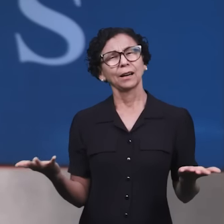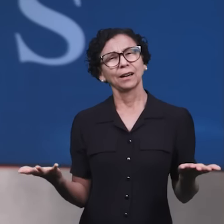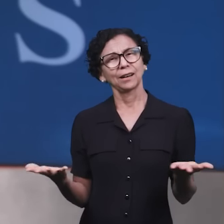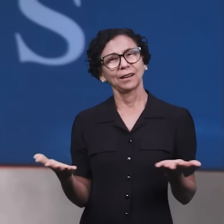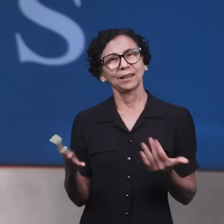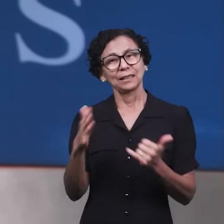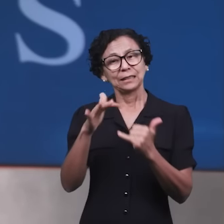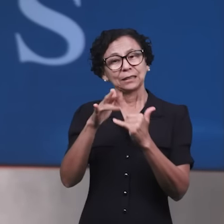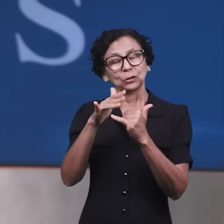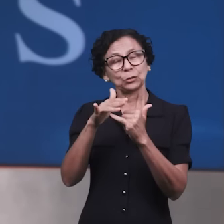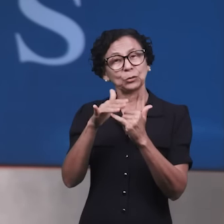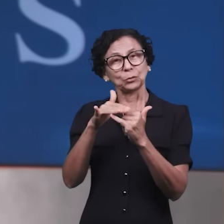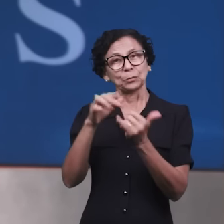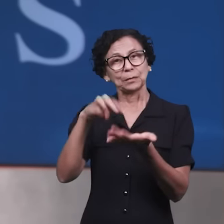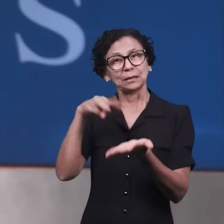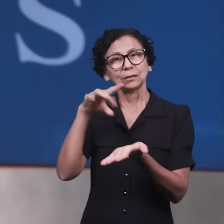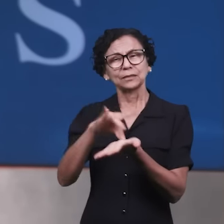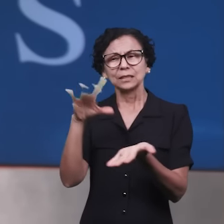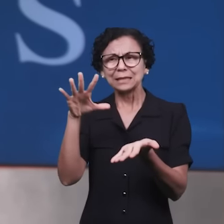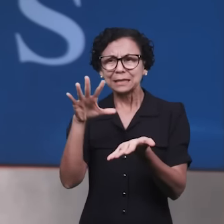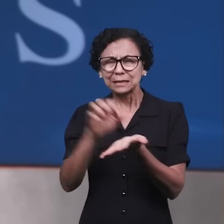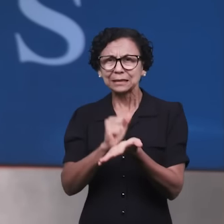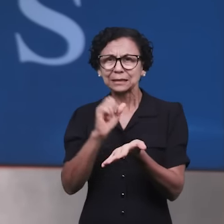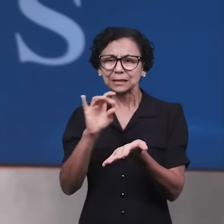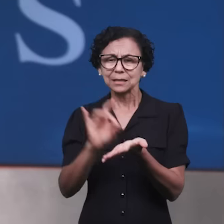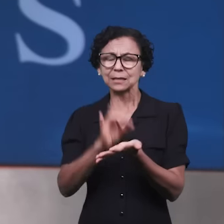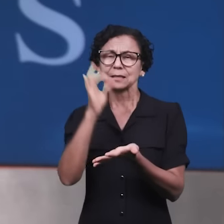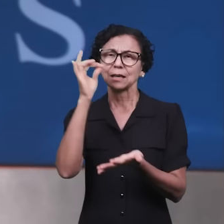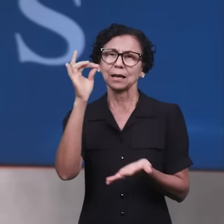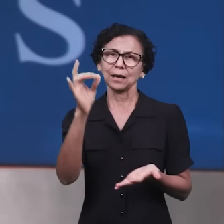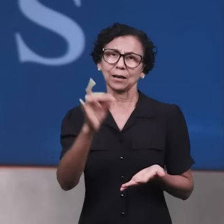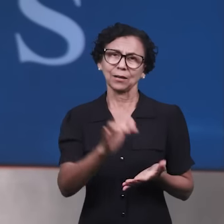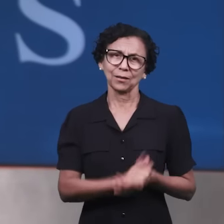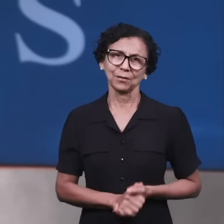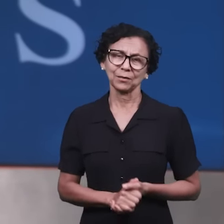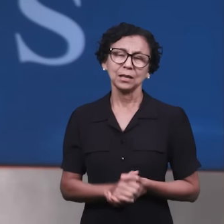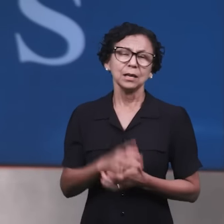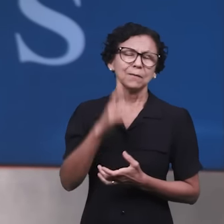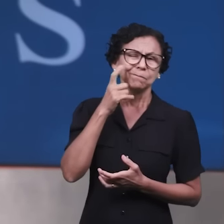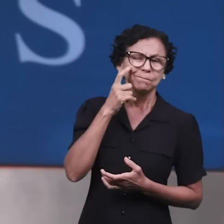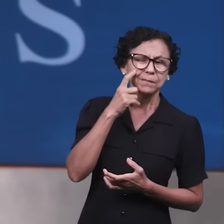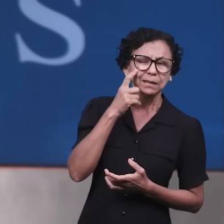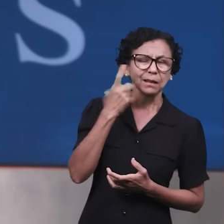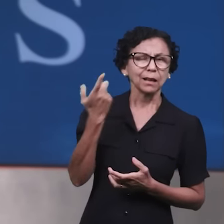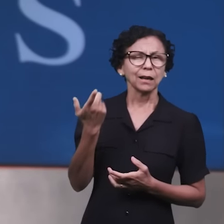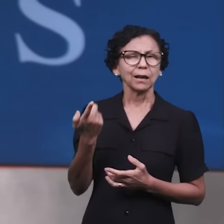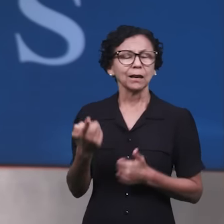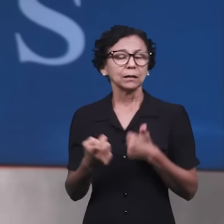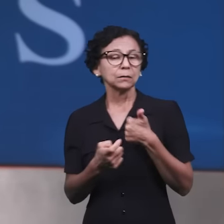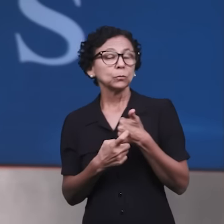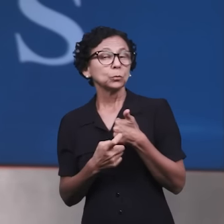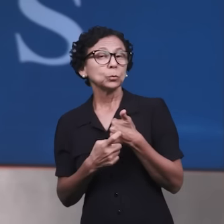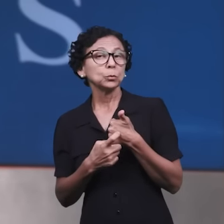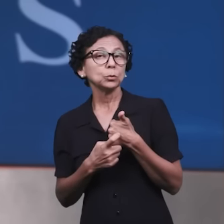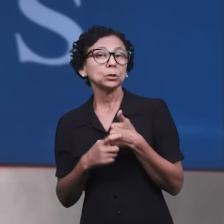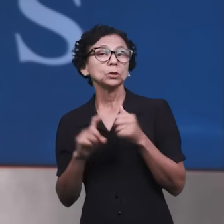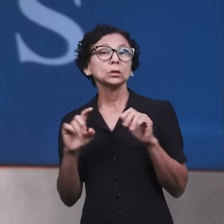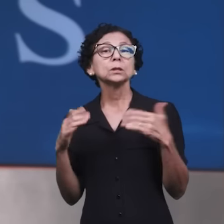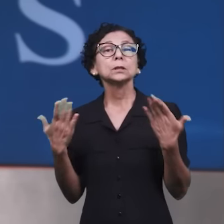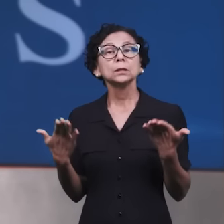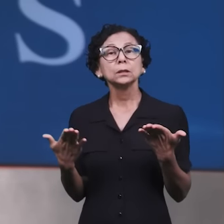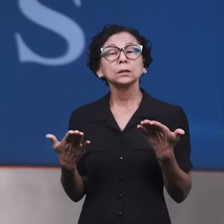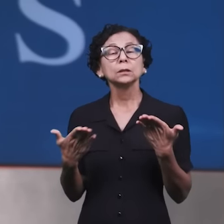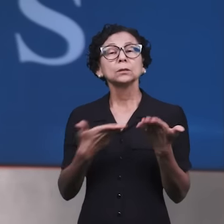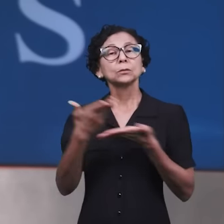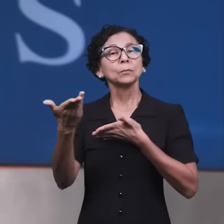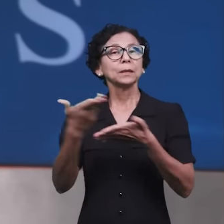oficial da Igreja Maranata no YouTube. Quando você fizer sua inscrição, dá aquela conferida, já clica em curtir e depois você compartilha,